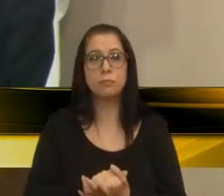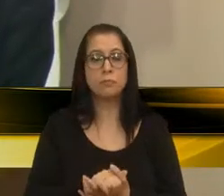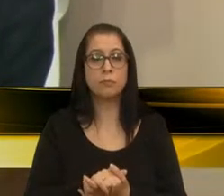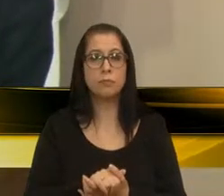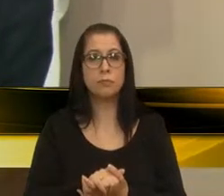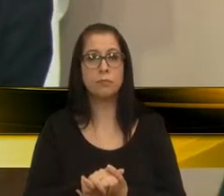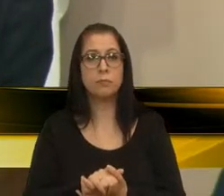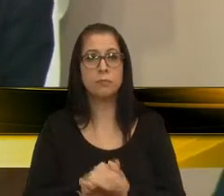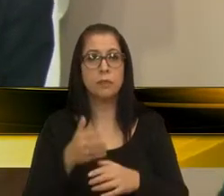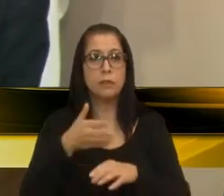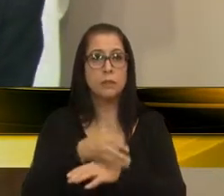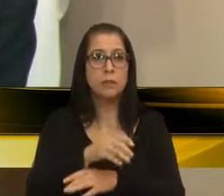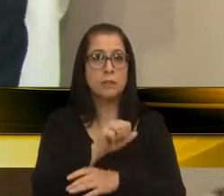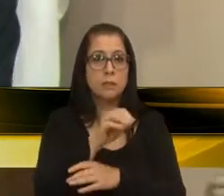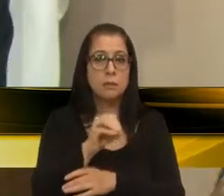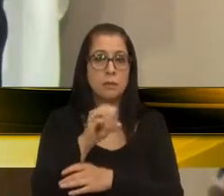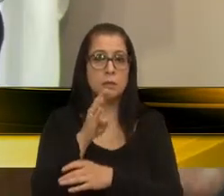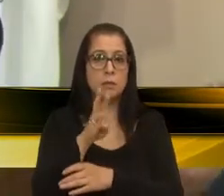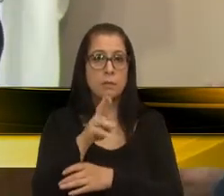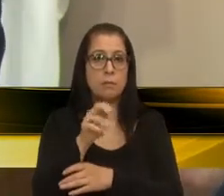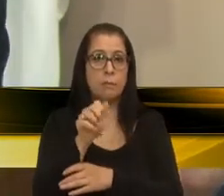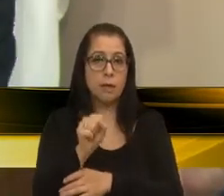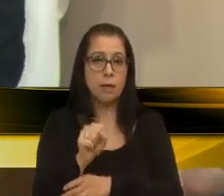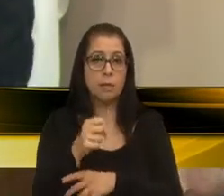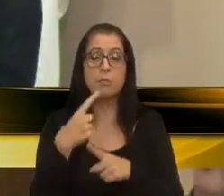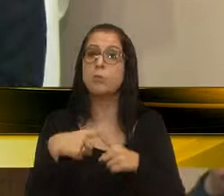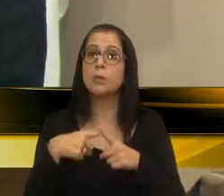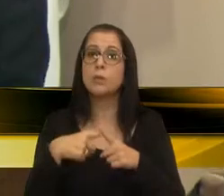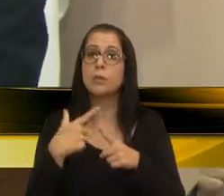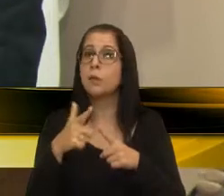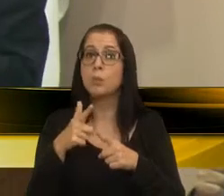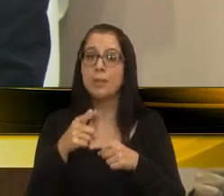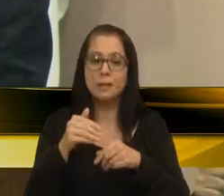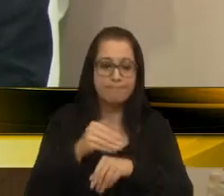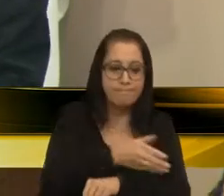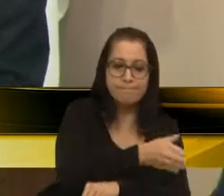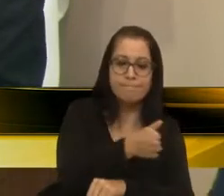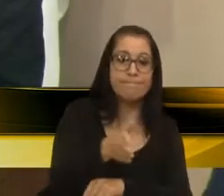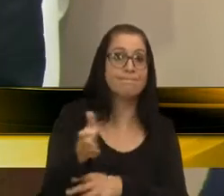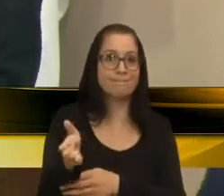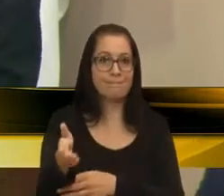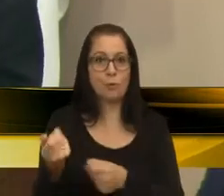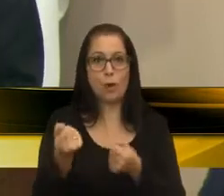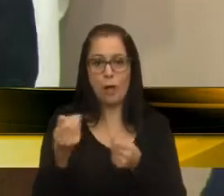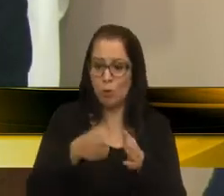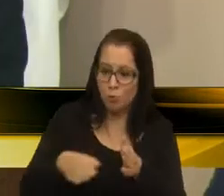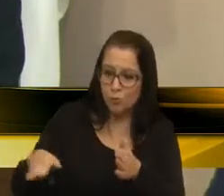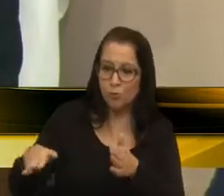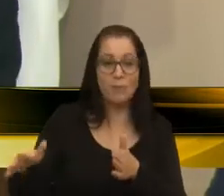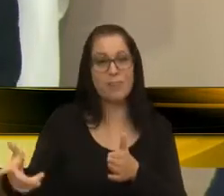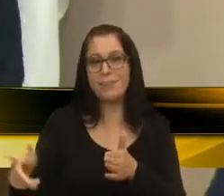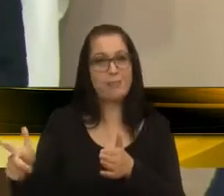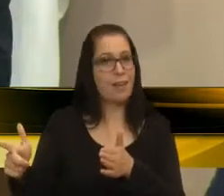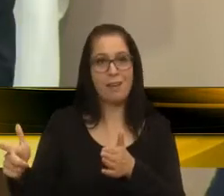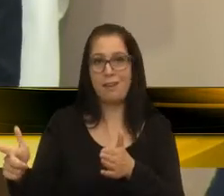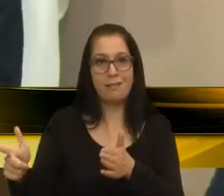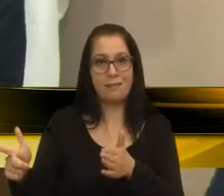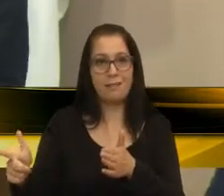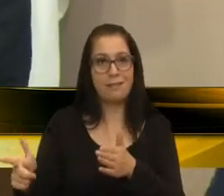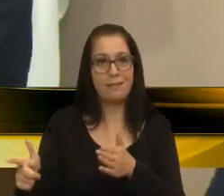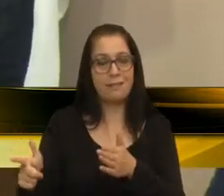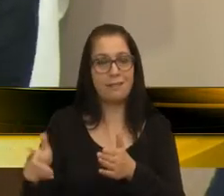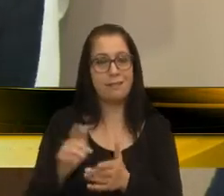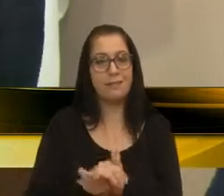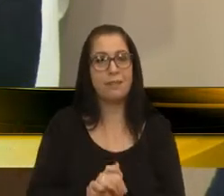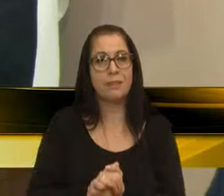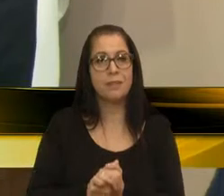naquela entrada, São Brás, porque, porque não tem recuo, nós precisamos de recuo, e, em cima desse recuo, para fazer esse recuo,